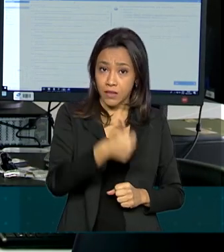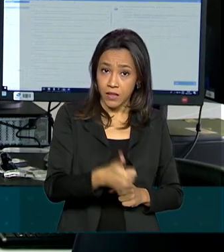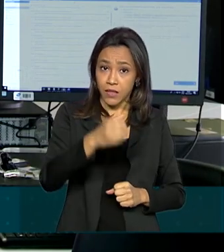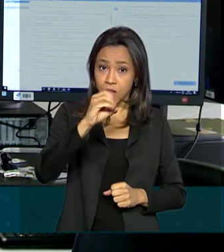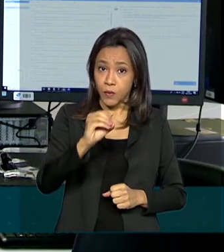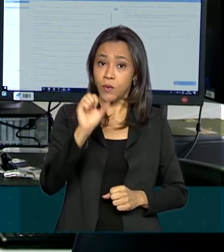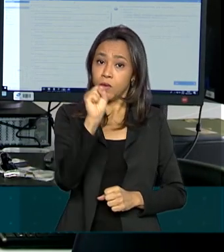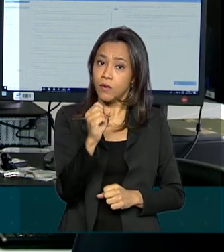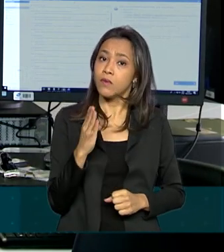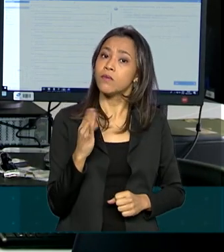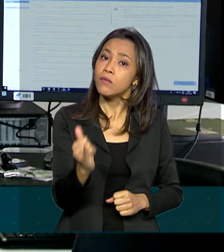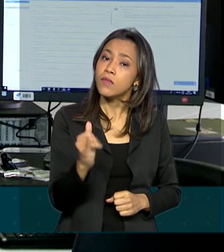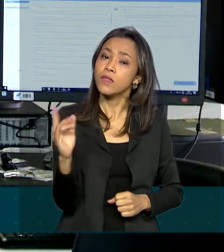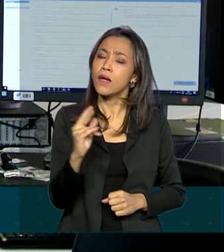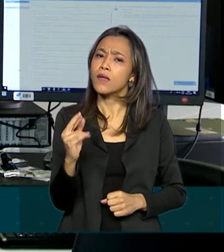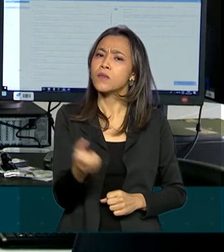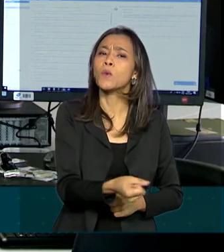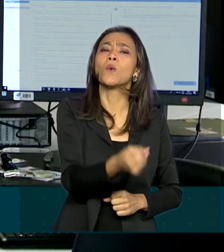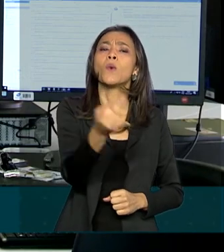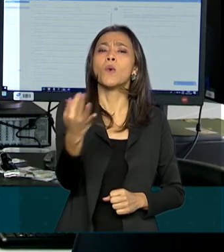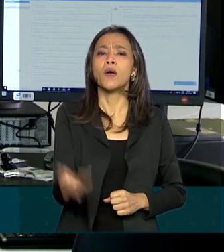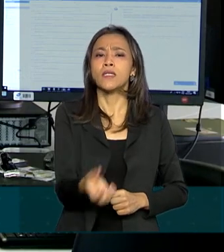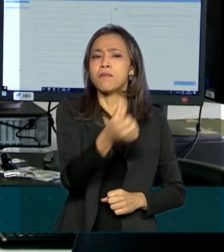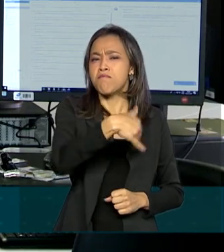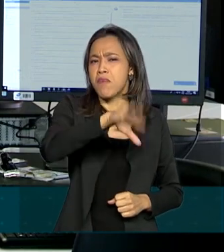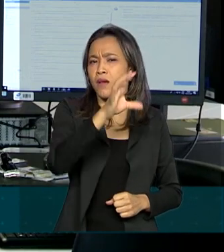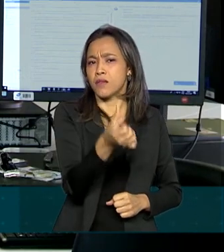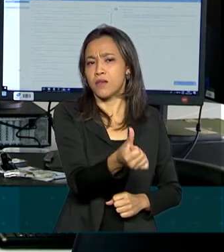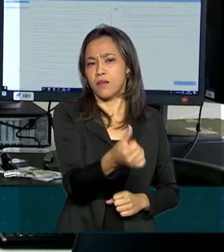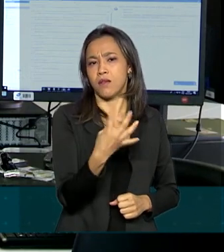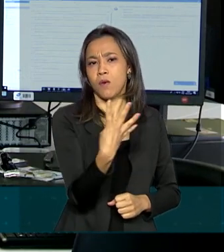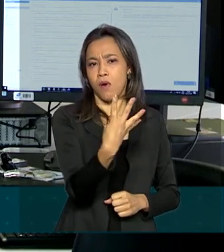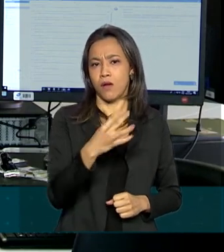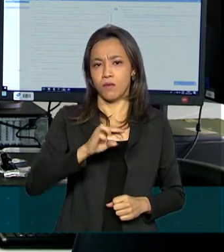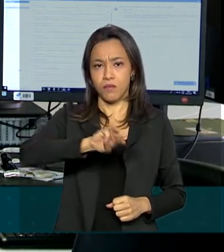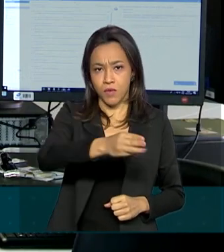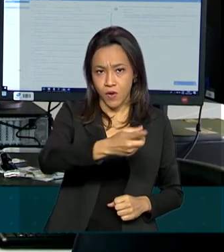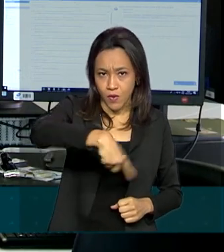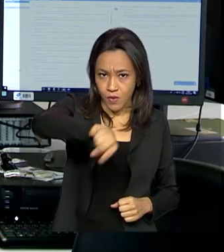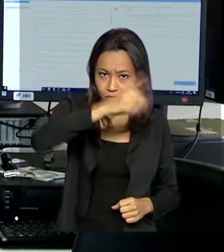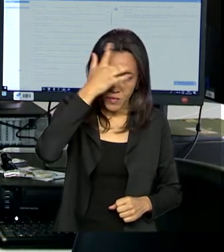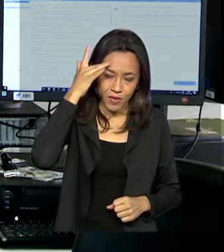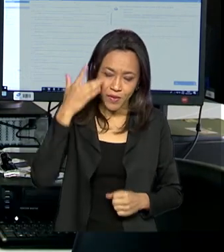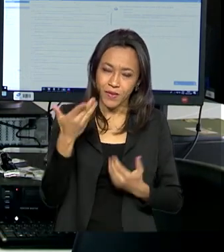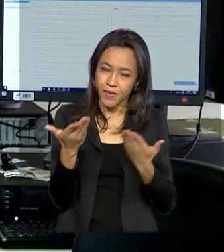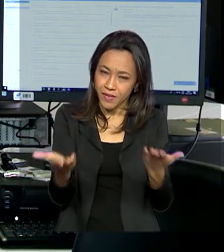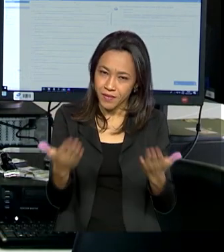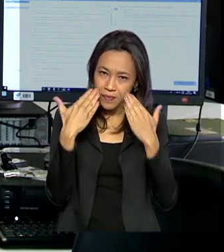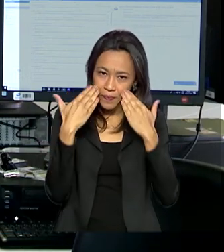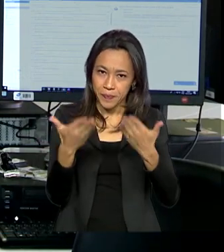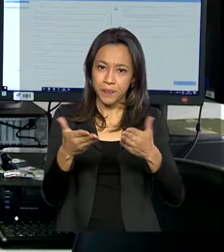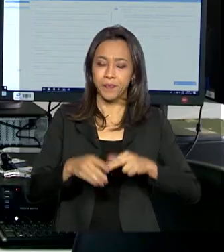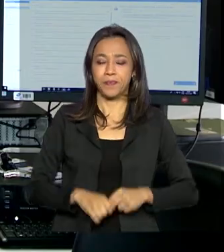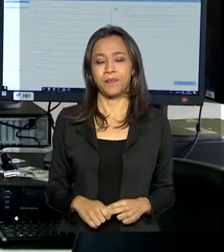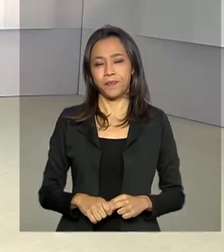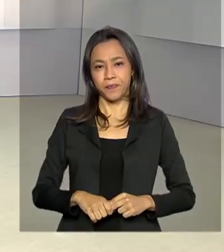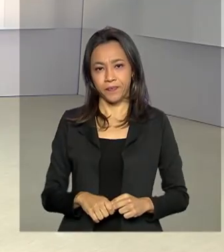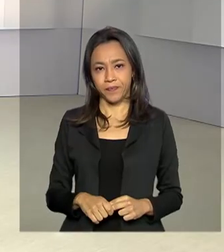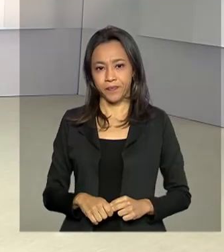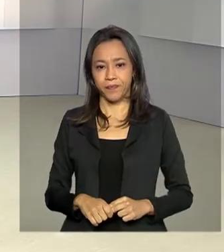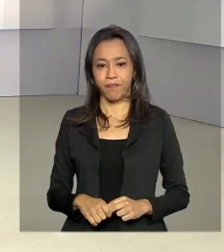a mais de 64 milhões de pessoas. Do Rio de Janeiro, Cláudia Boiunga, para o Governo Agora.